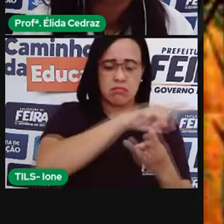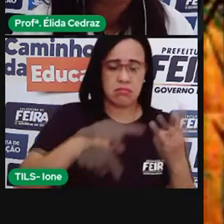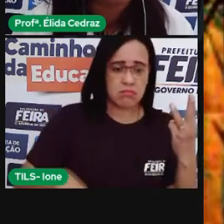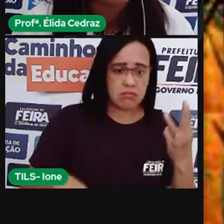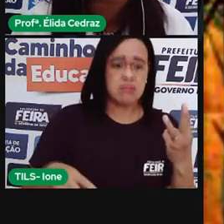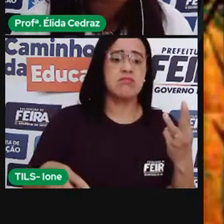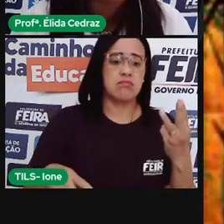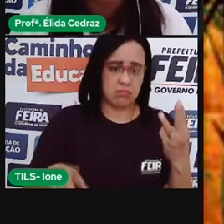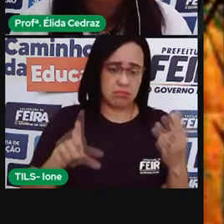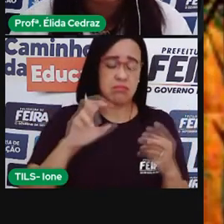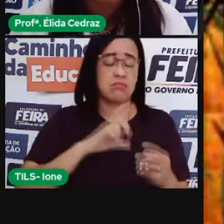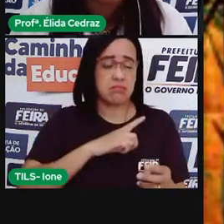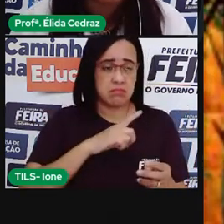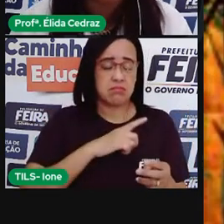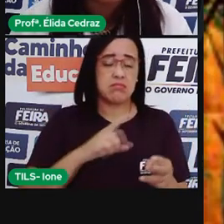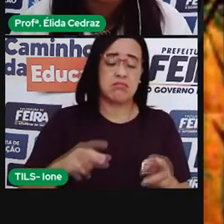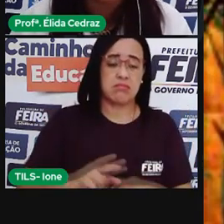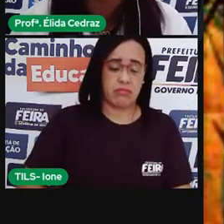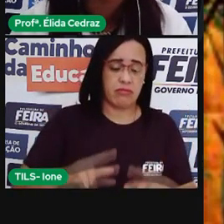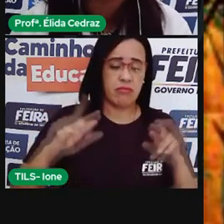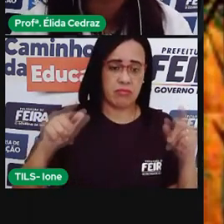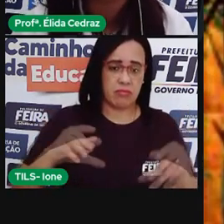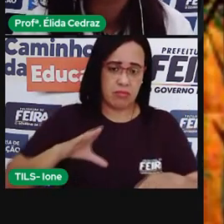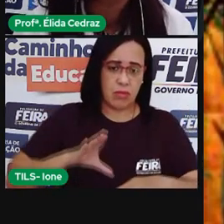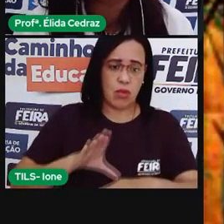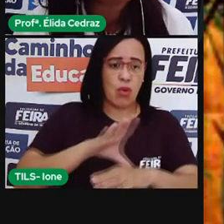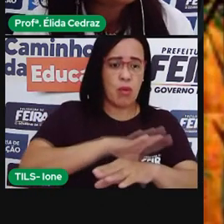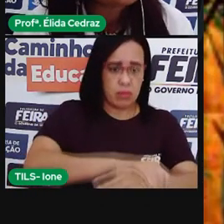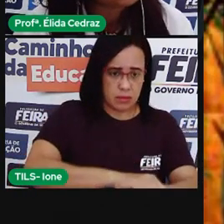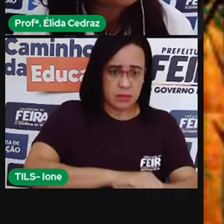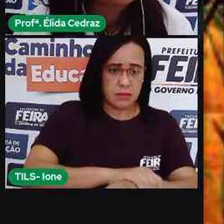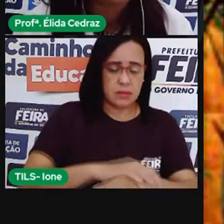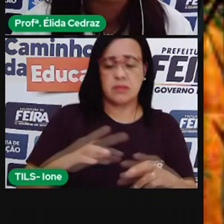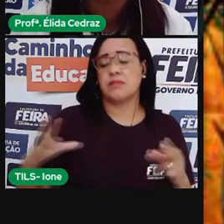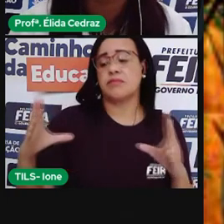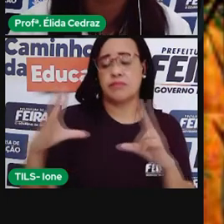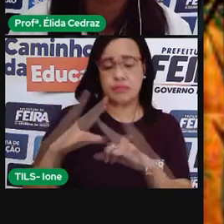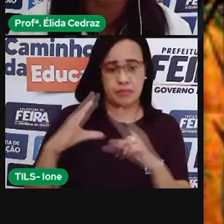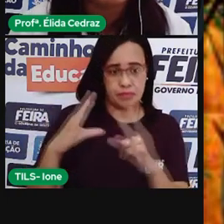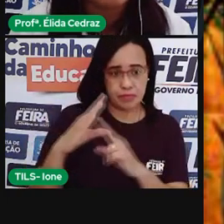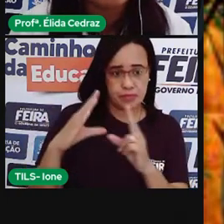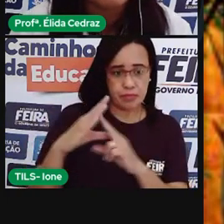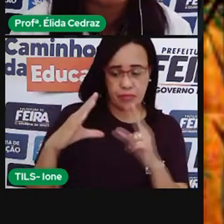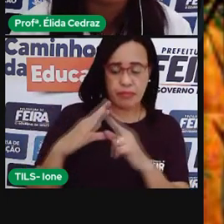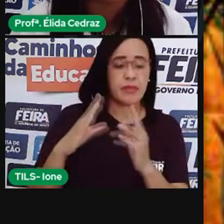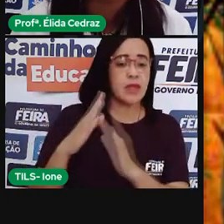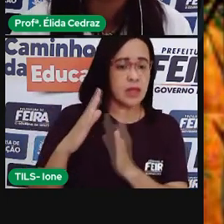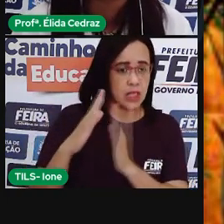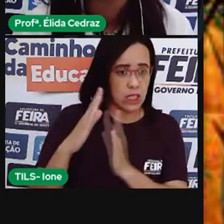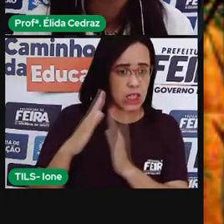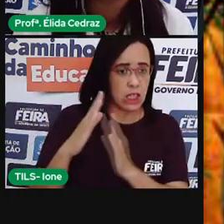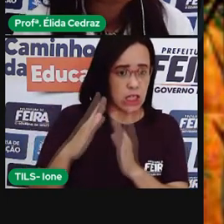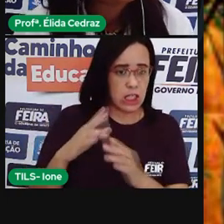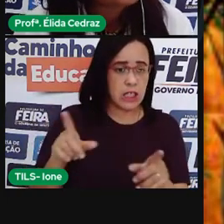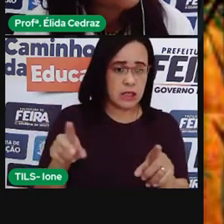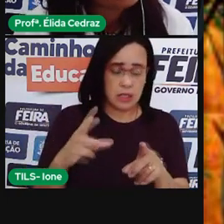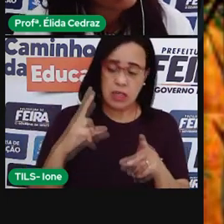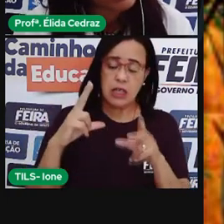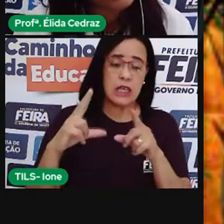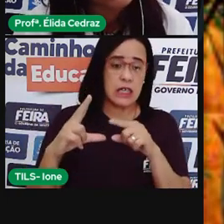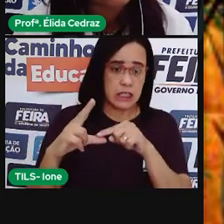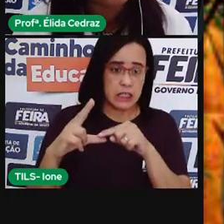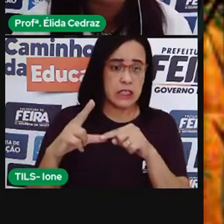A europeia trazida pelos portugueses, a indígena, dos primeiros habitantes que já